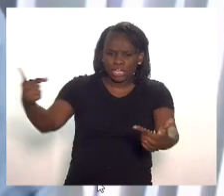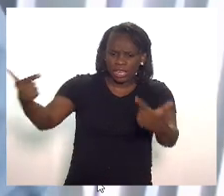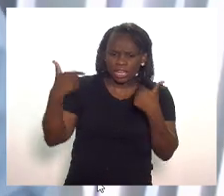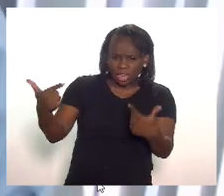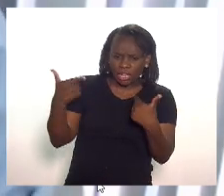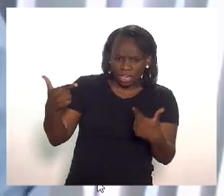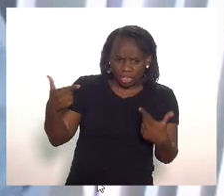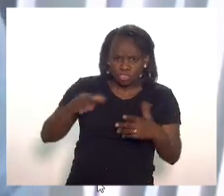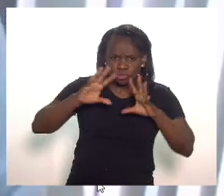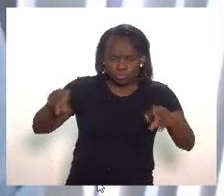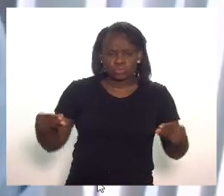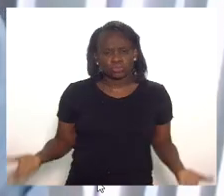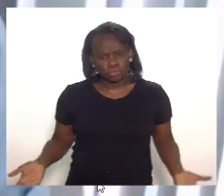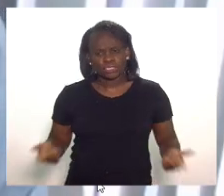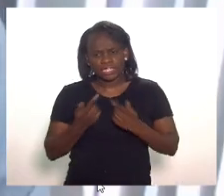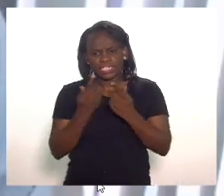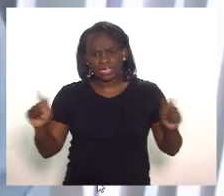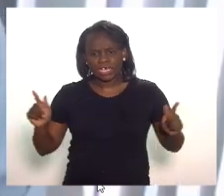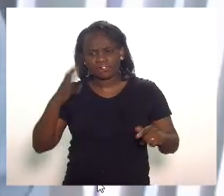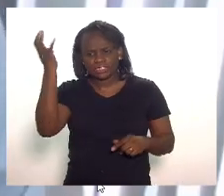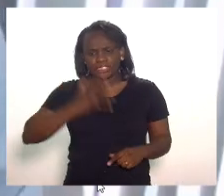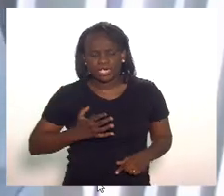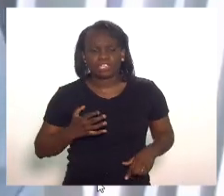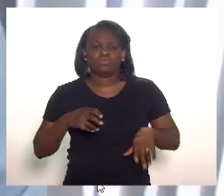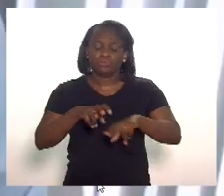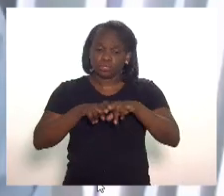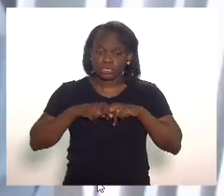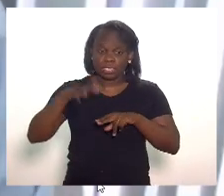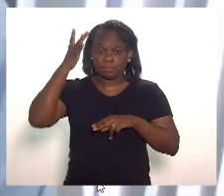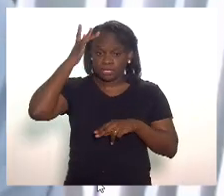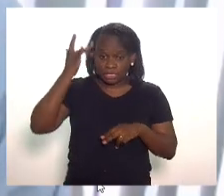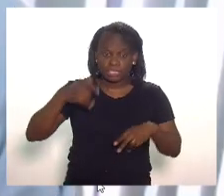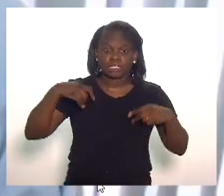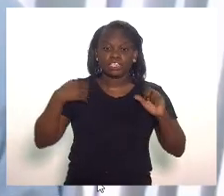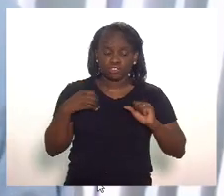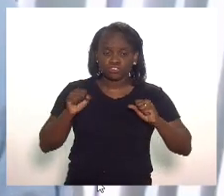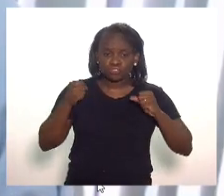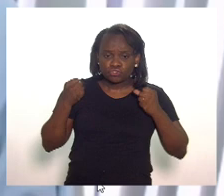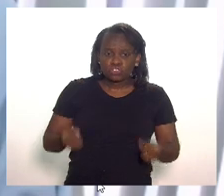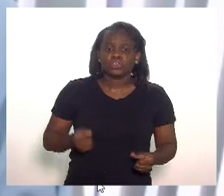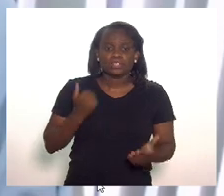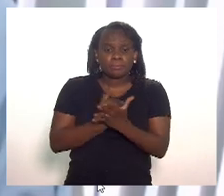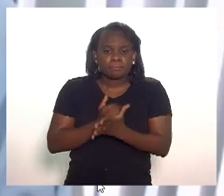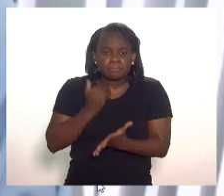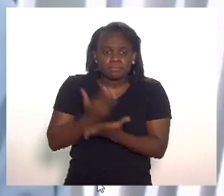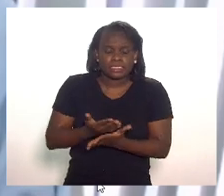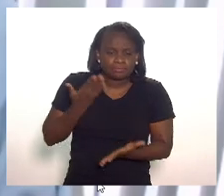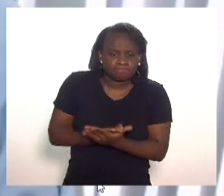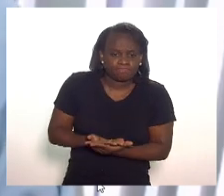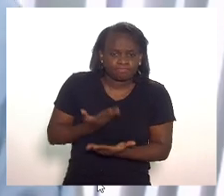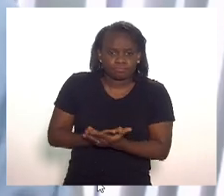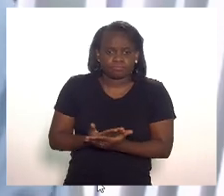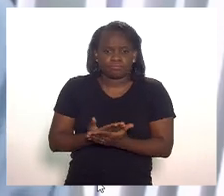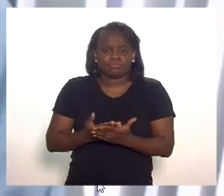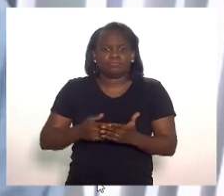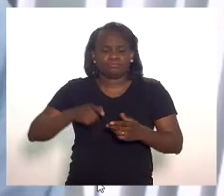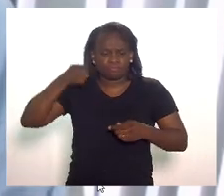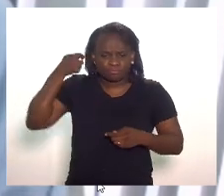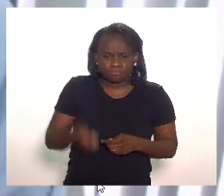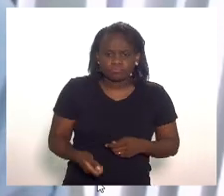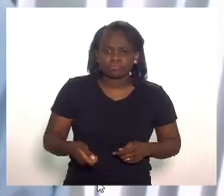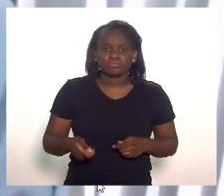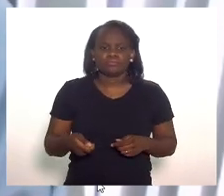vítimas de chacota isso é muito grave muito sério por isso que amanhã eu vou me dedicar mais detidamente